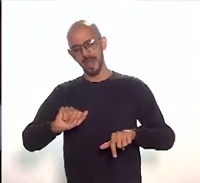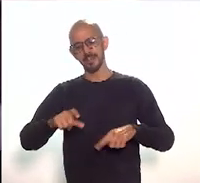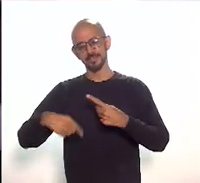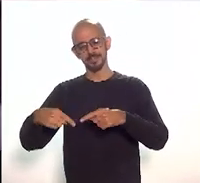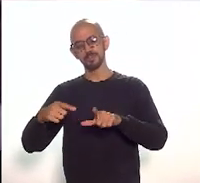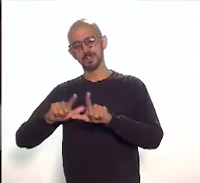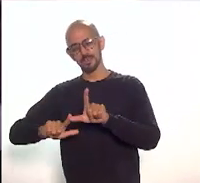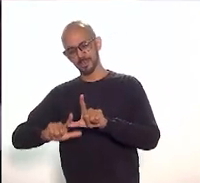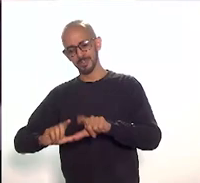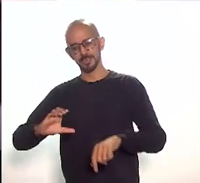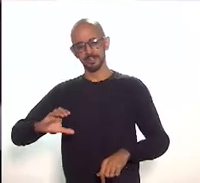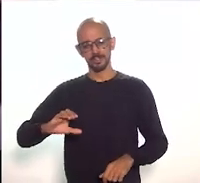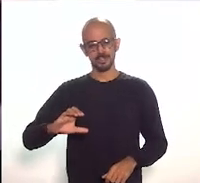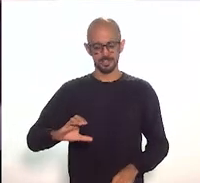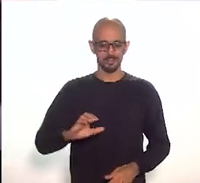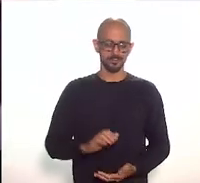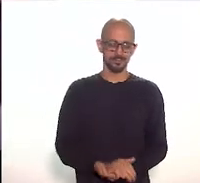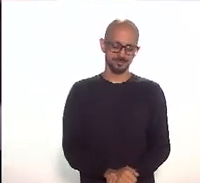André Anglo.